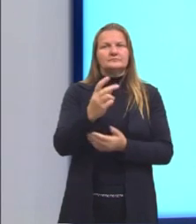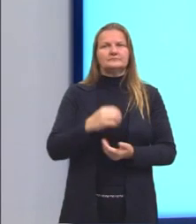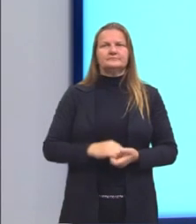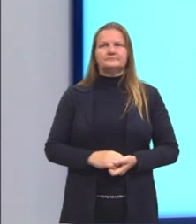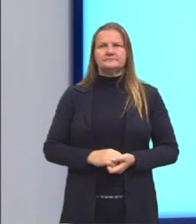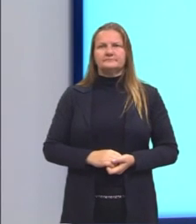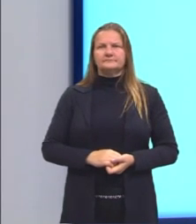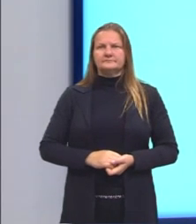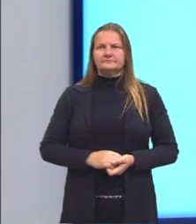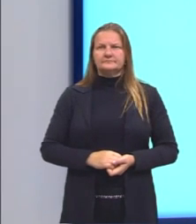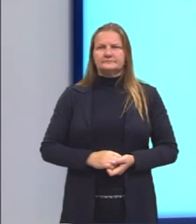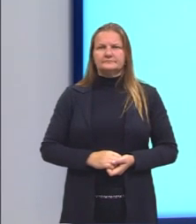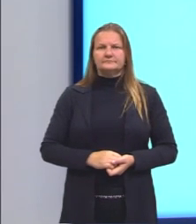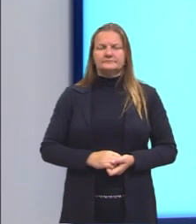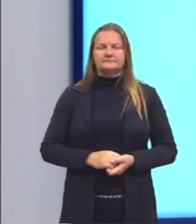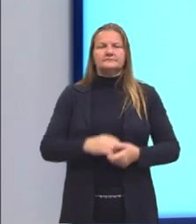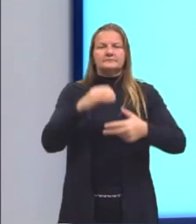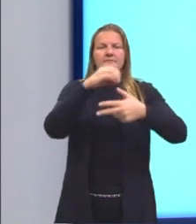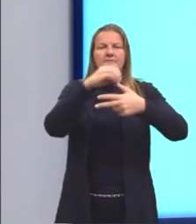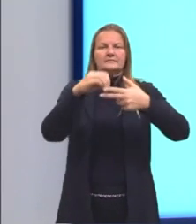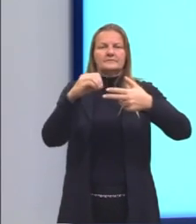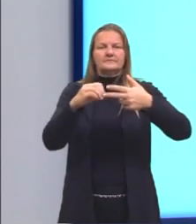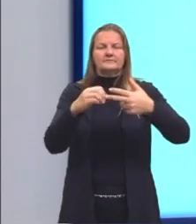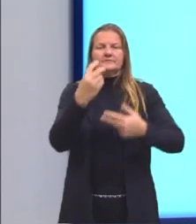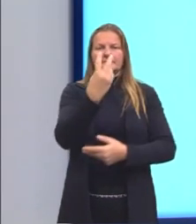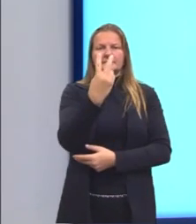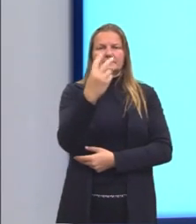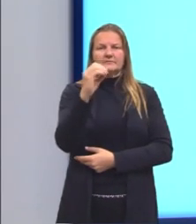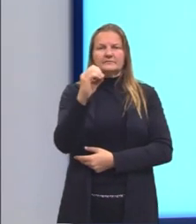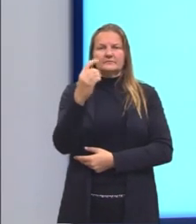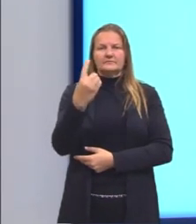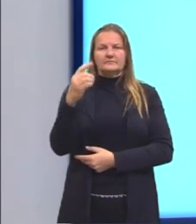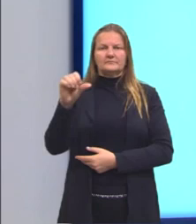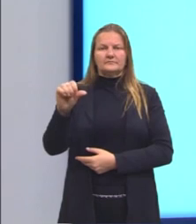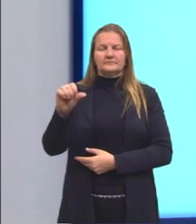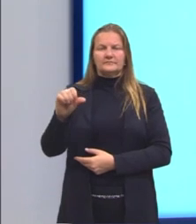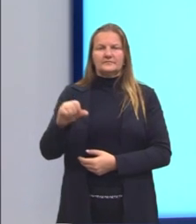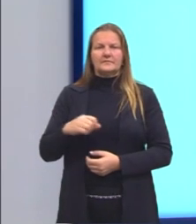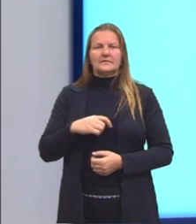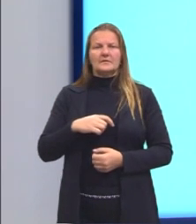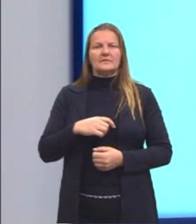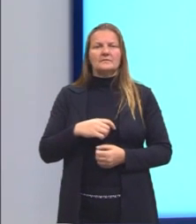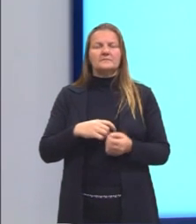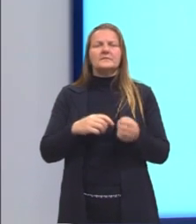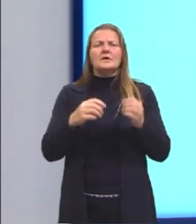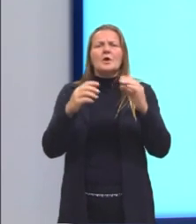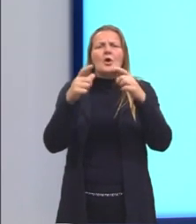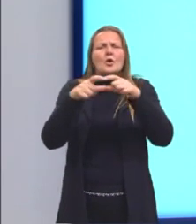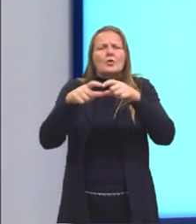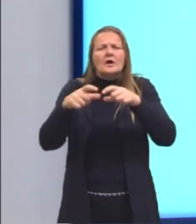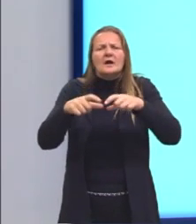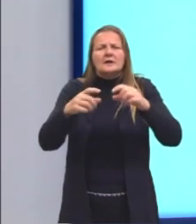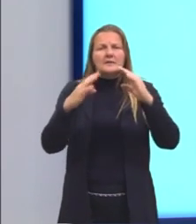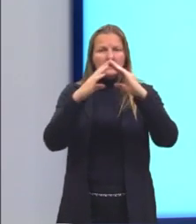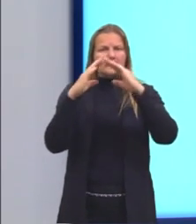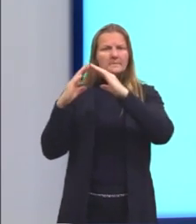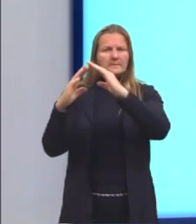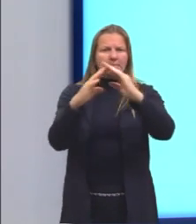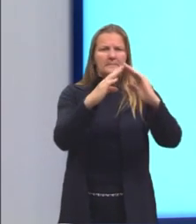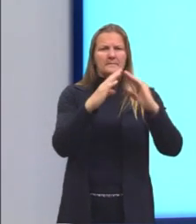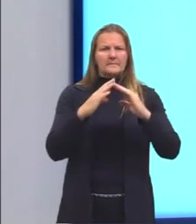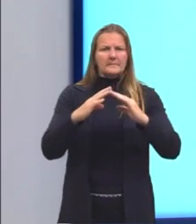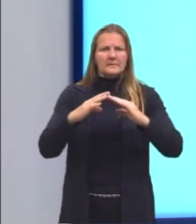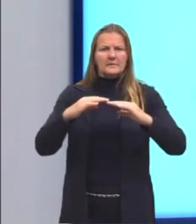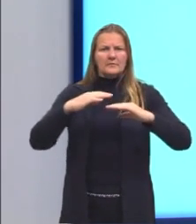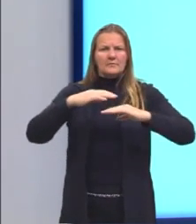A próxima questão, ela é do Enem de 2019. Em um condomínio, uma área pavimentada, que